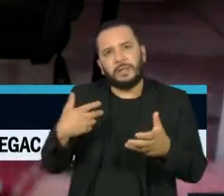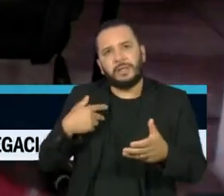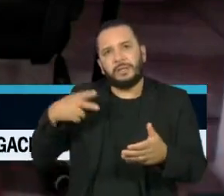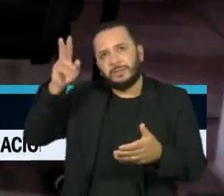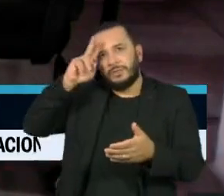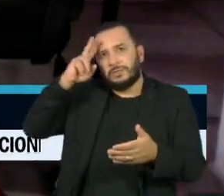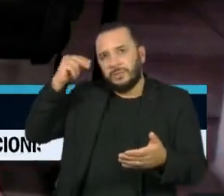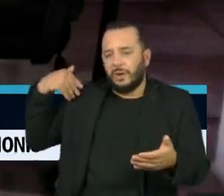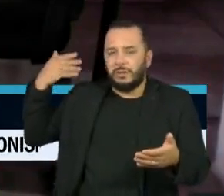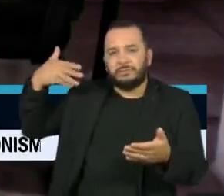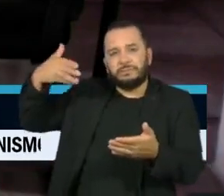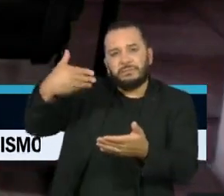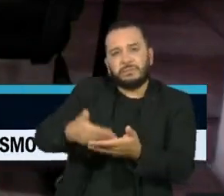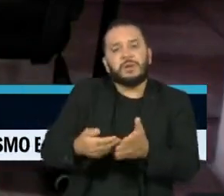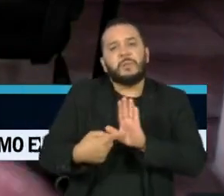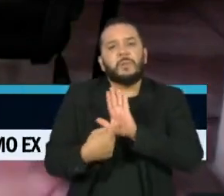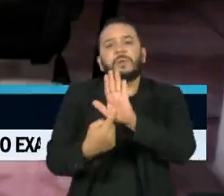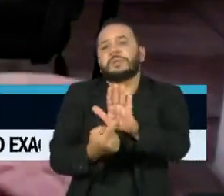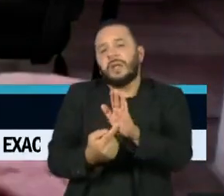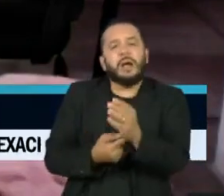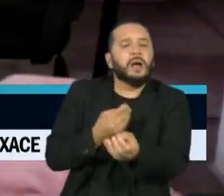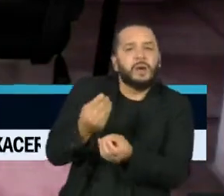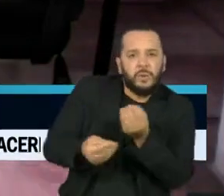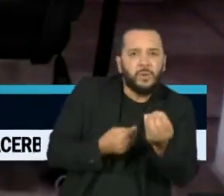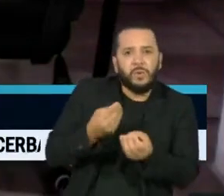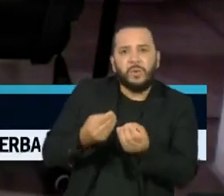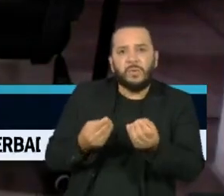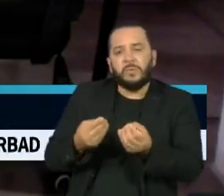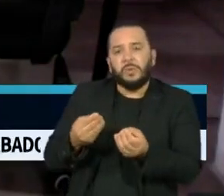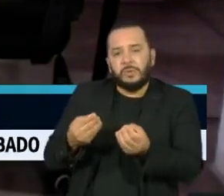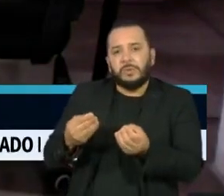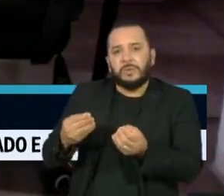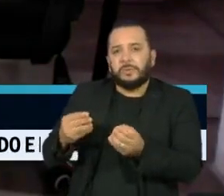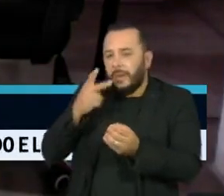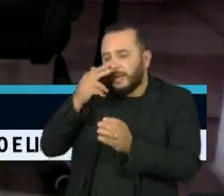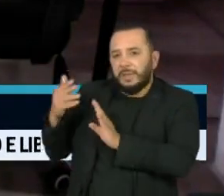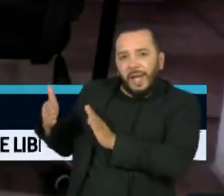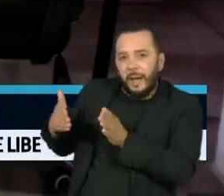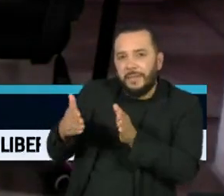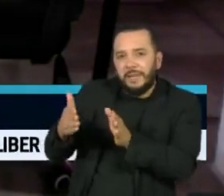entregar o nosso caminho para que a gente veja hoje.